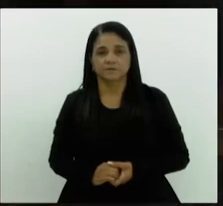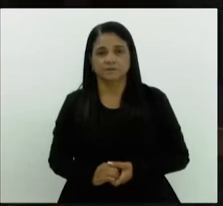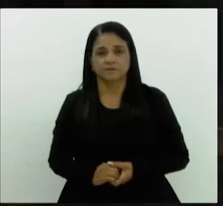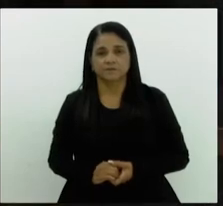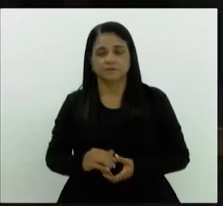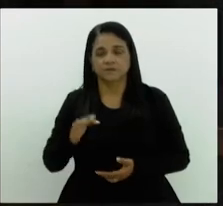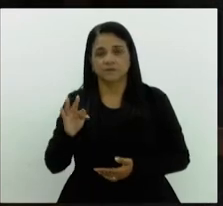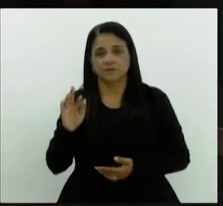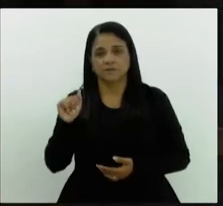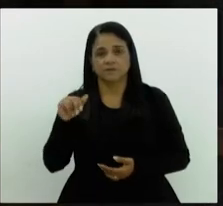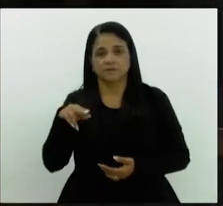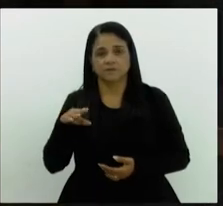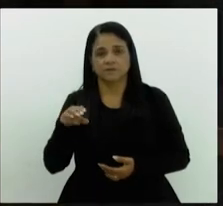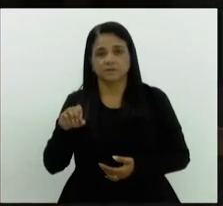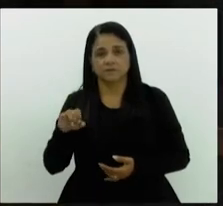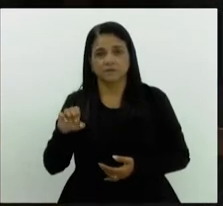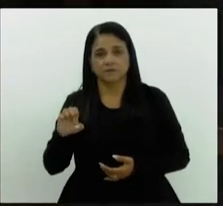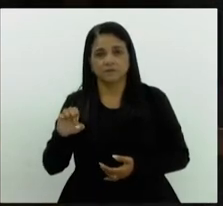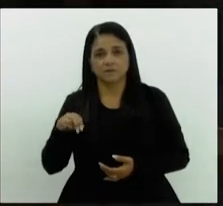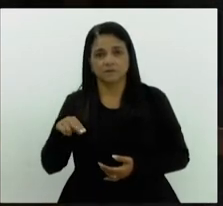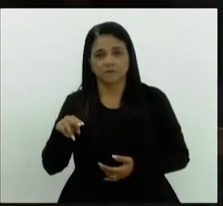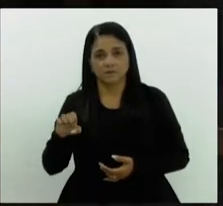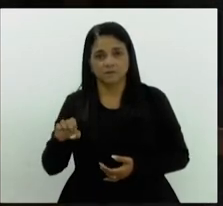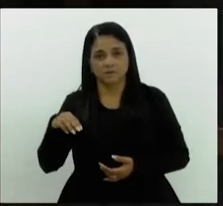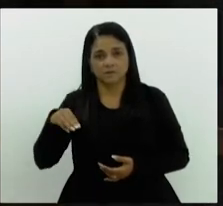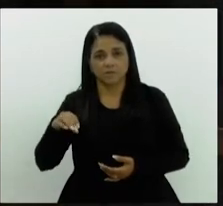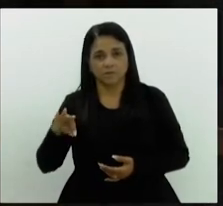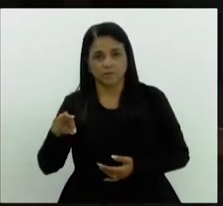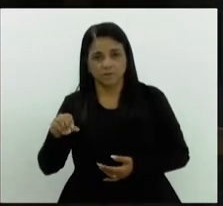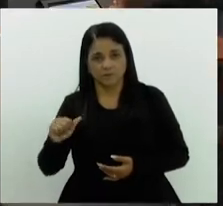Francene Mota, nossa nome deputada, deputada, a Francene Mota.